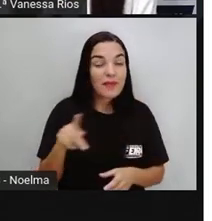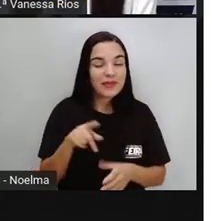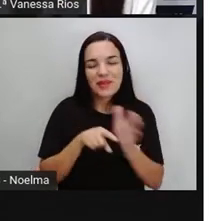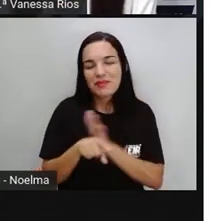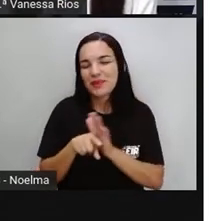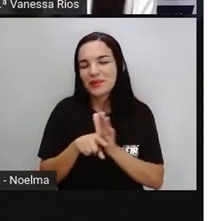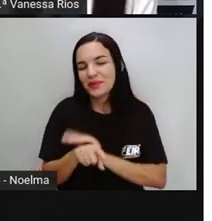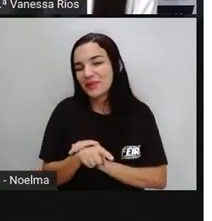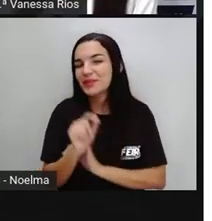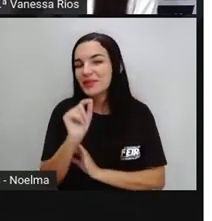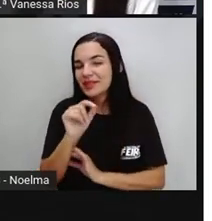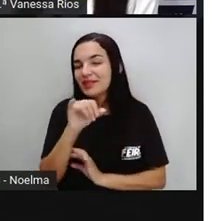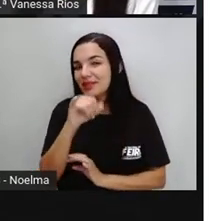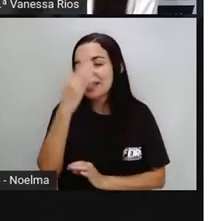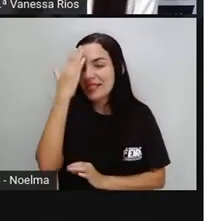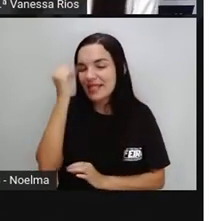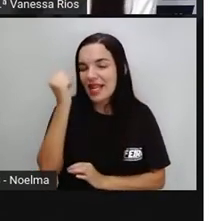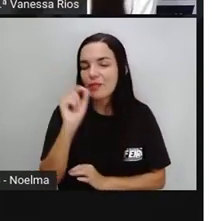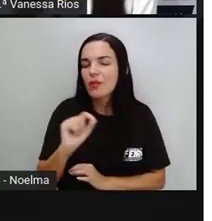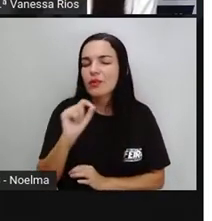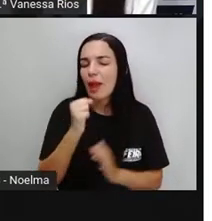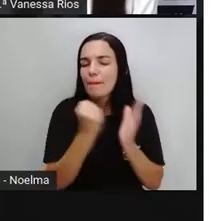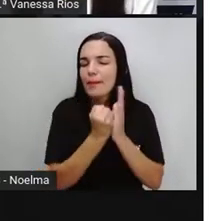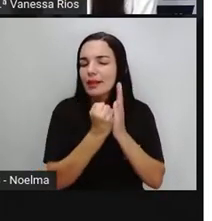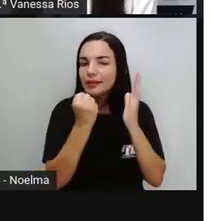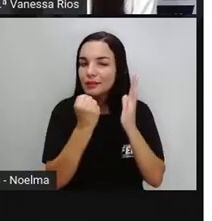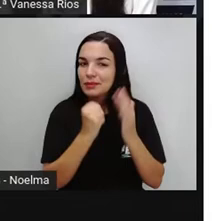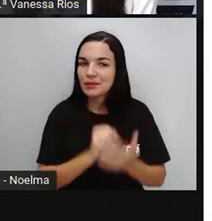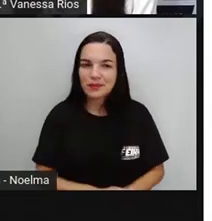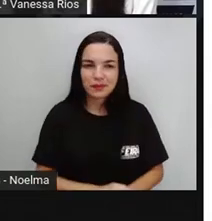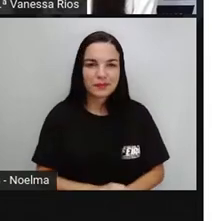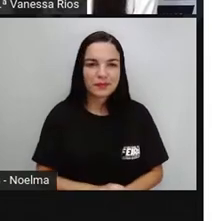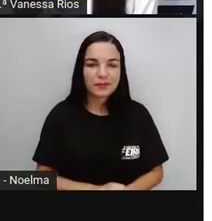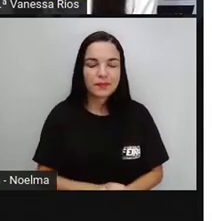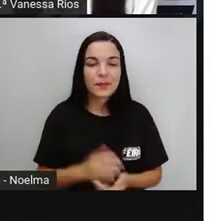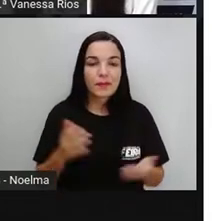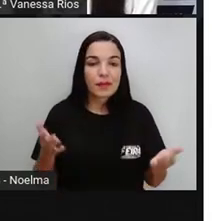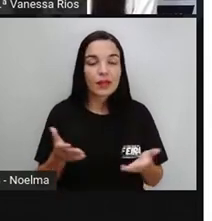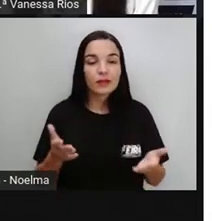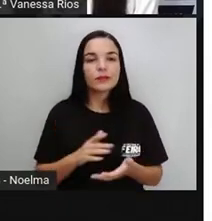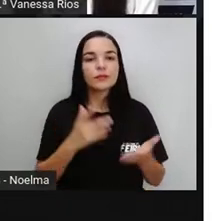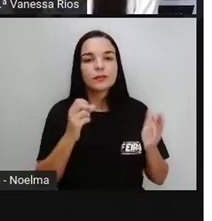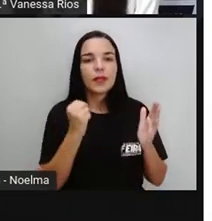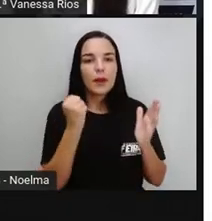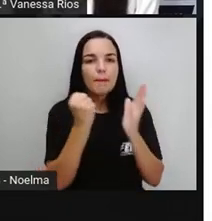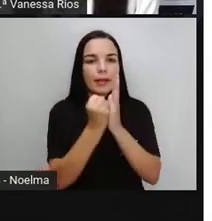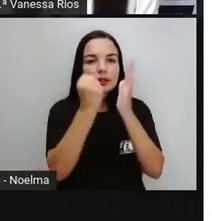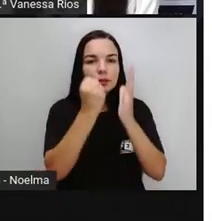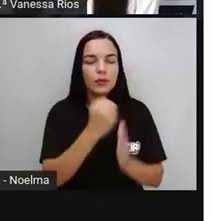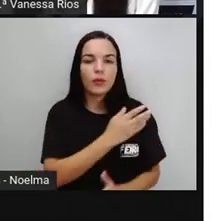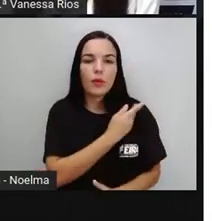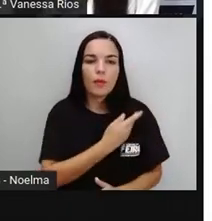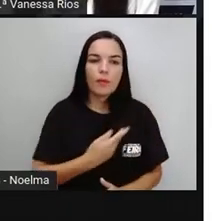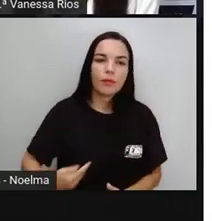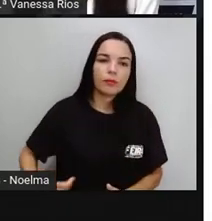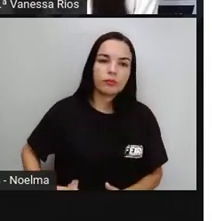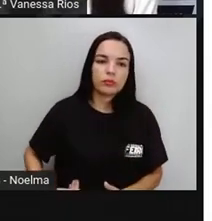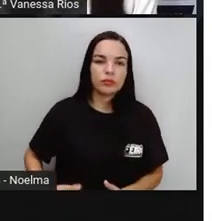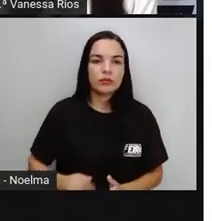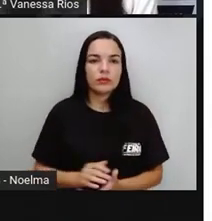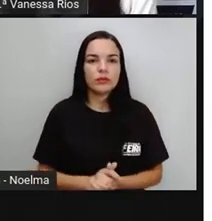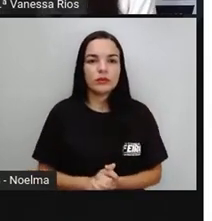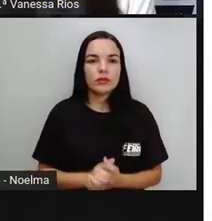no início da aula, né? Se você sabe aí o que é patrimônio. Então, vamos lá. Patrimônio público.